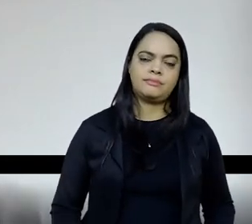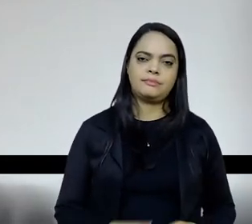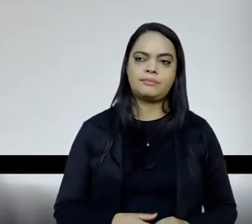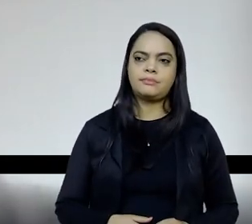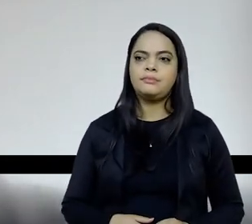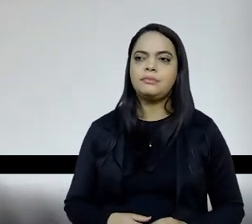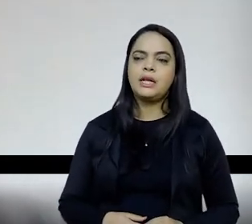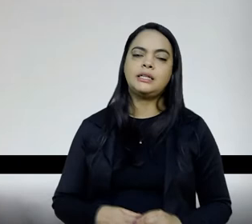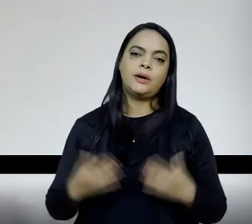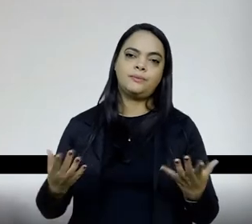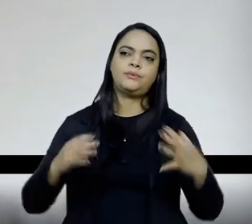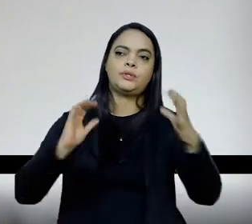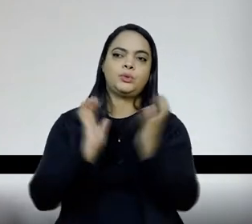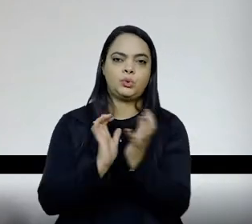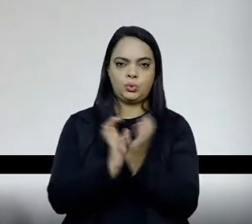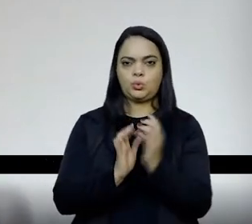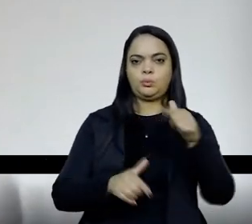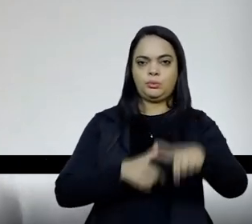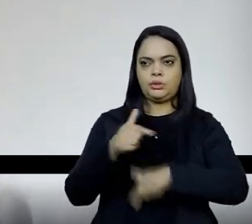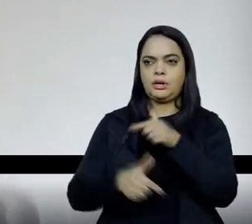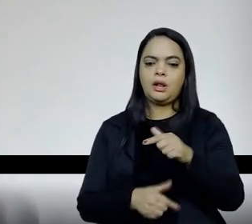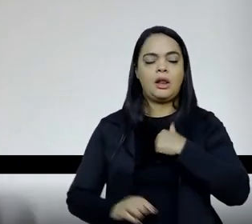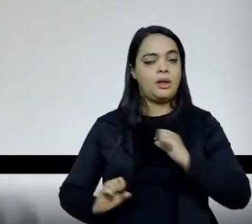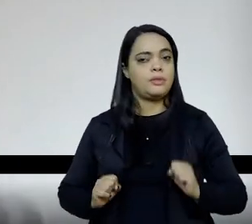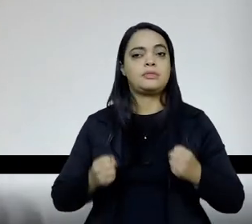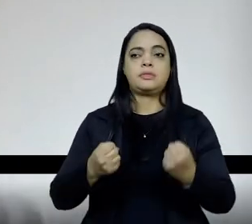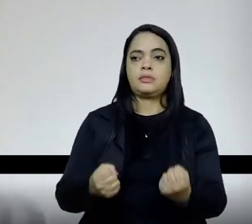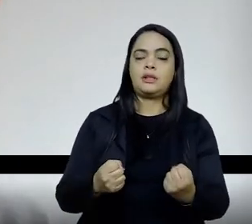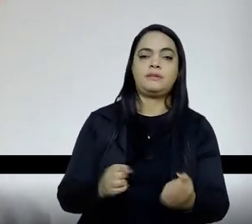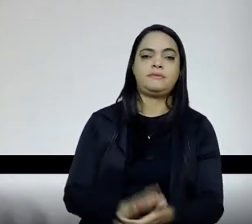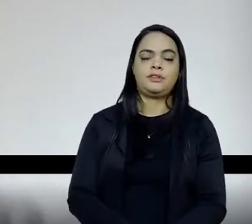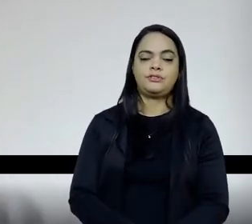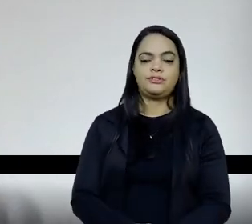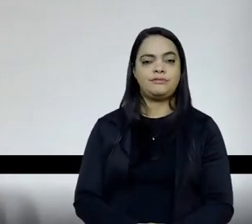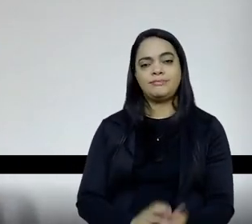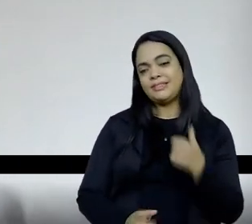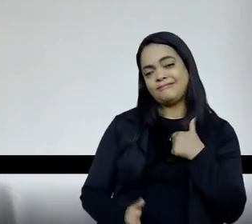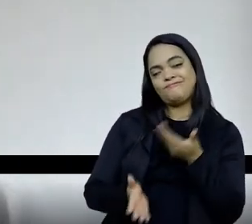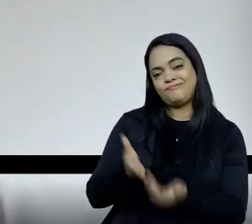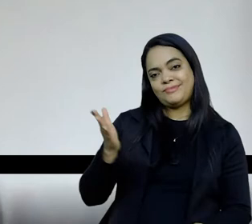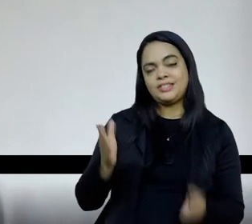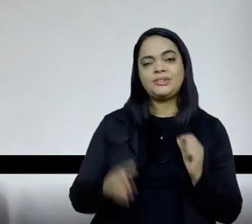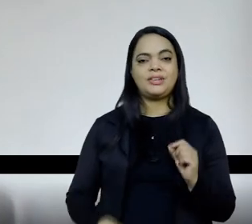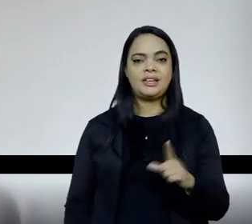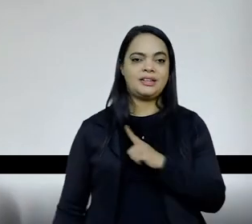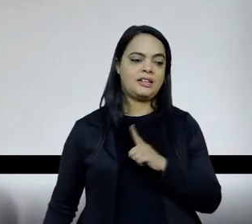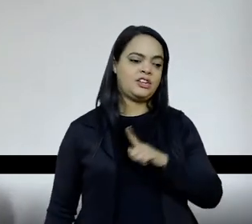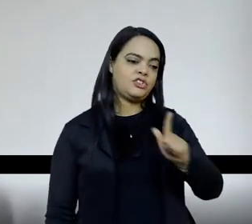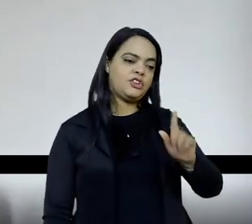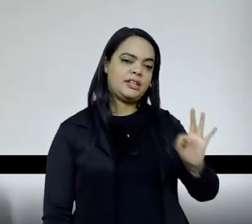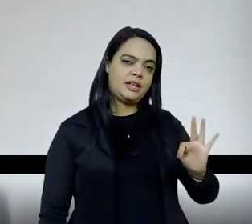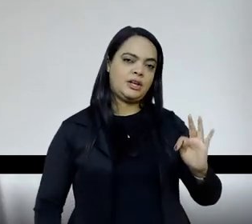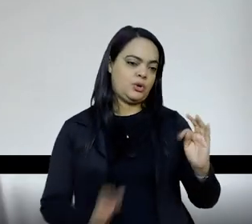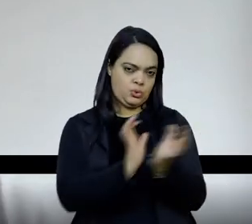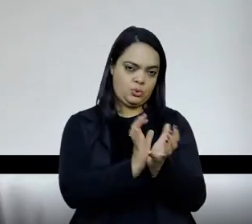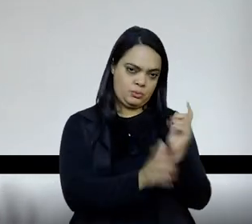GTs, eu tinha defendido e fui voto vencido, que a gente tivesse um GT de formação, sabe,